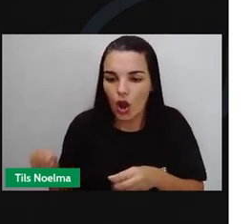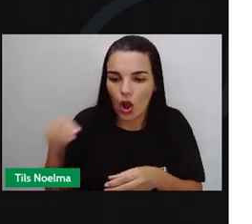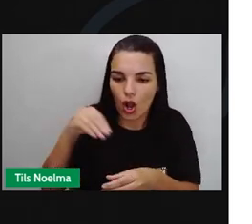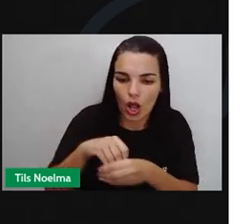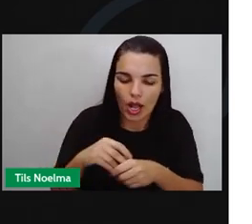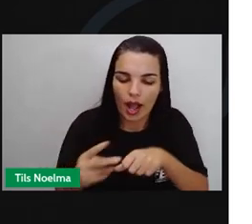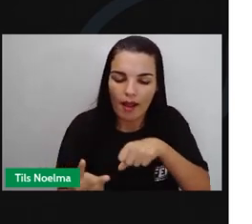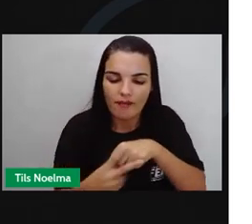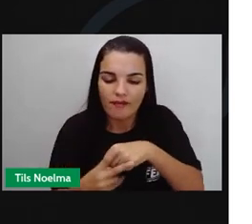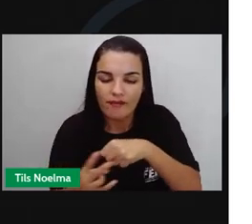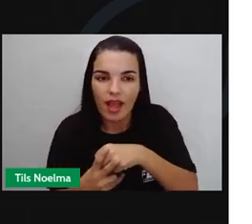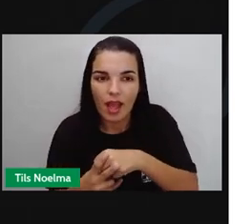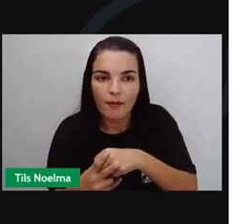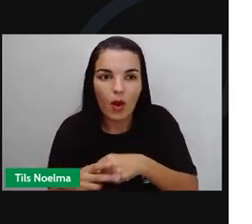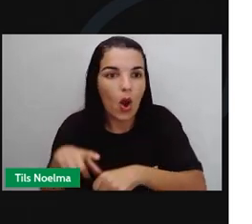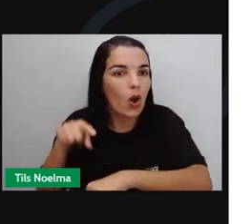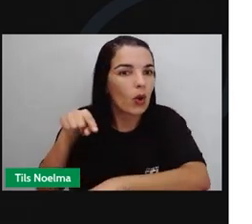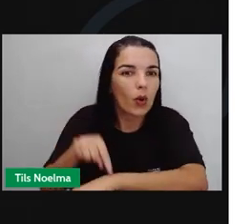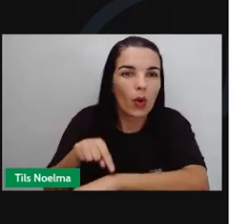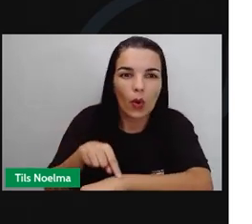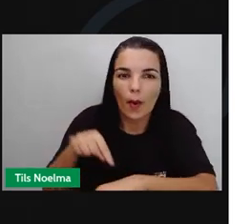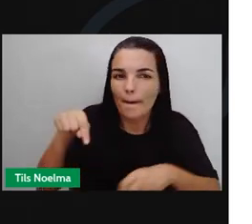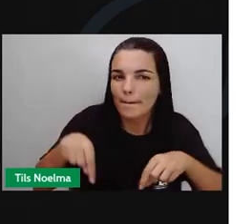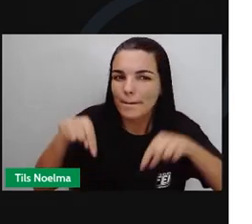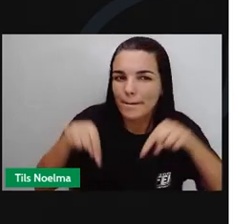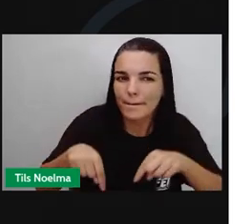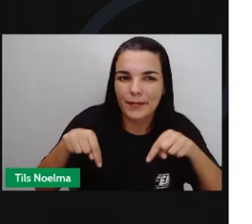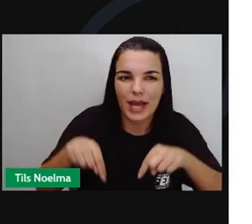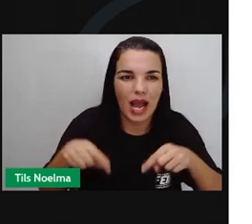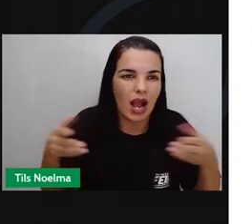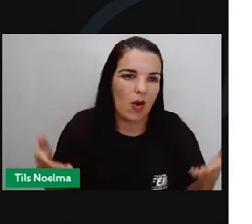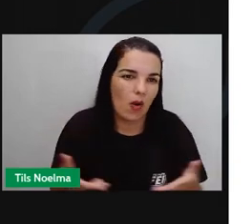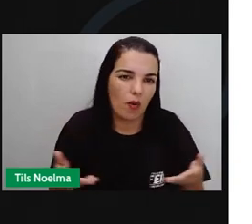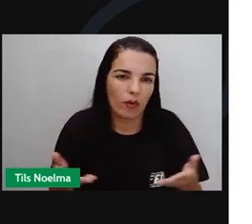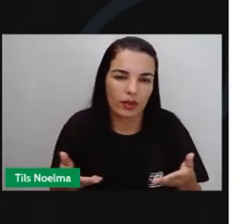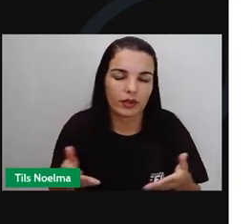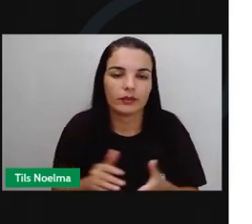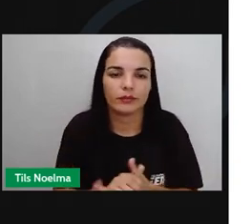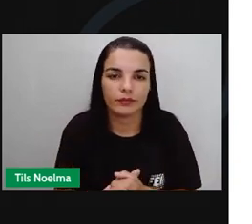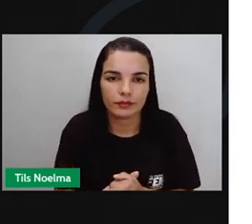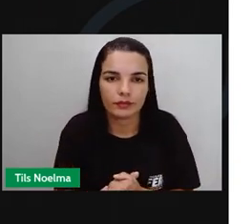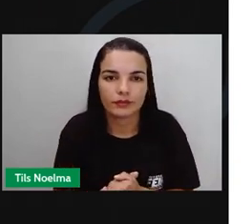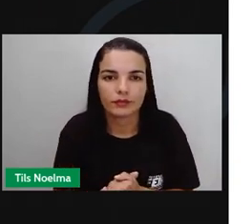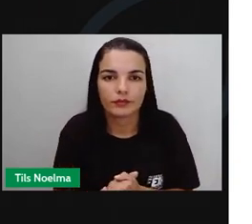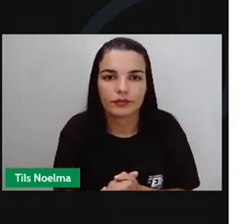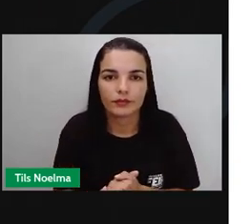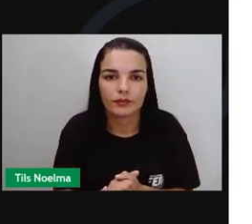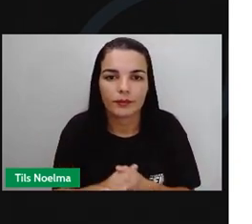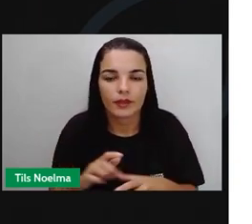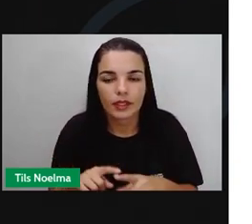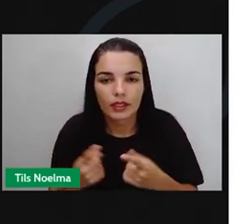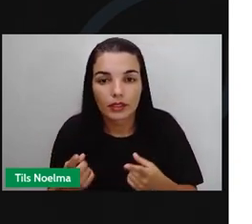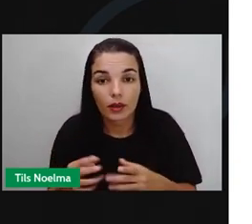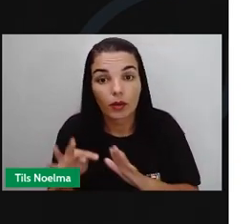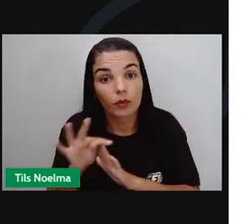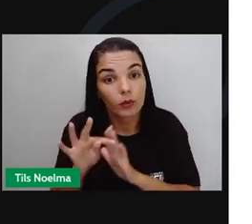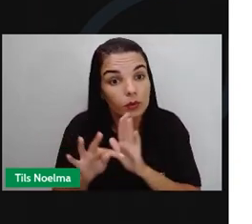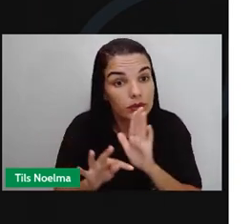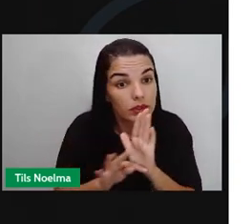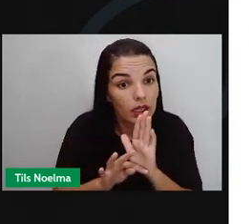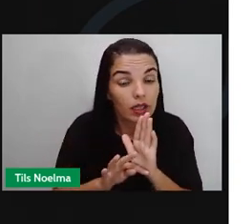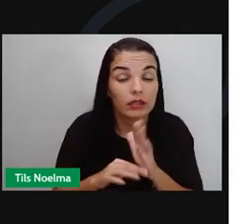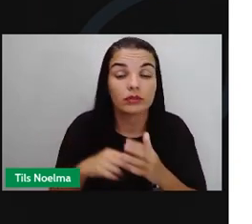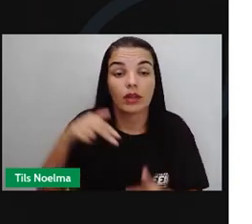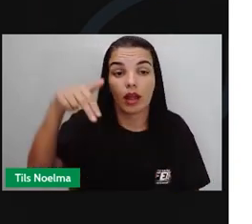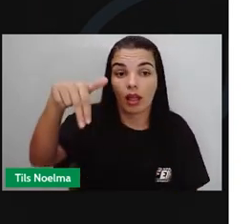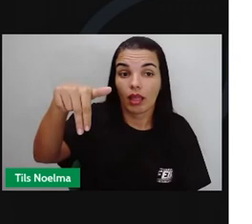contando. Falando do que aconteceu. Do que eu vi. Eu como narradora. Isso é uma narrativa. um tipo de texto.